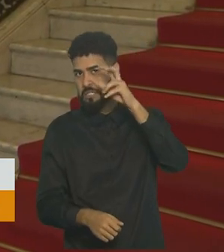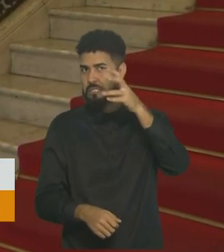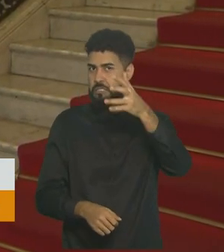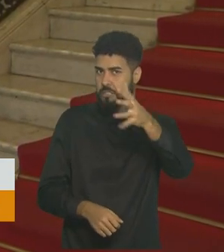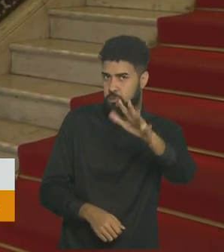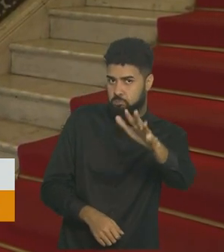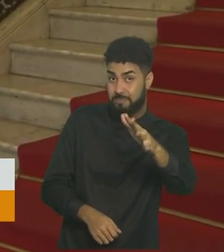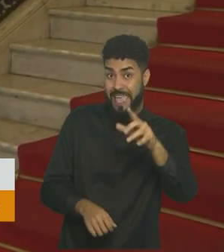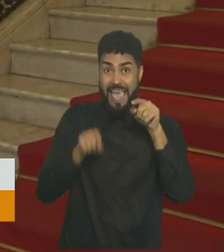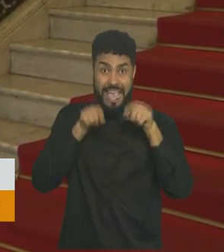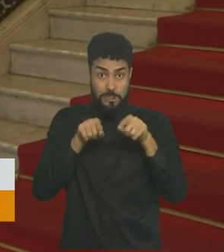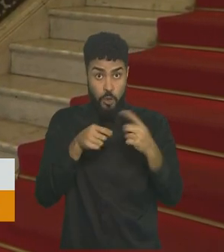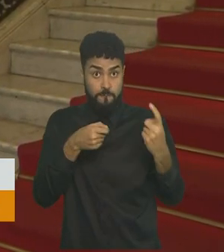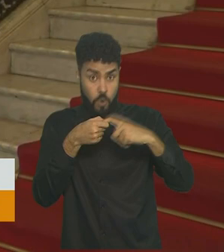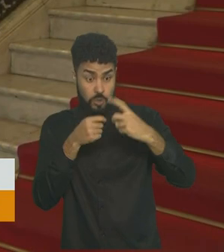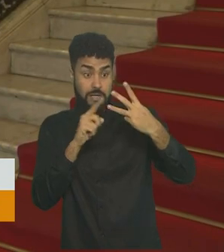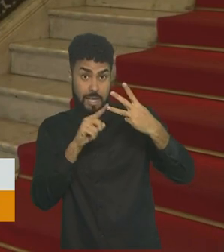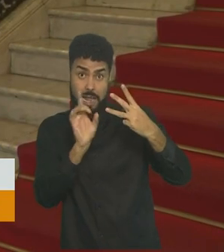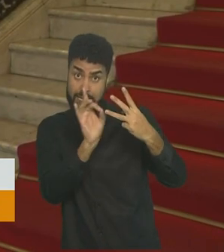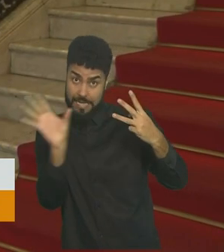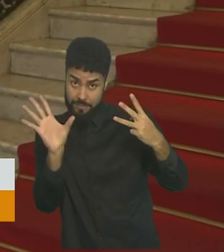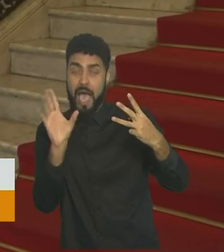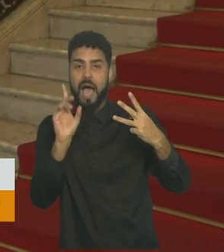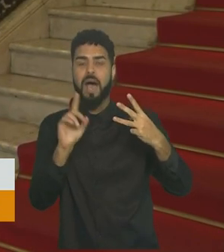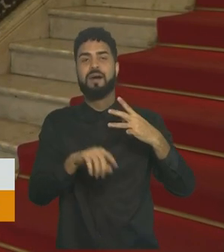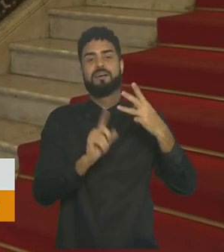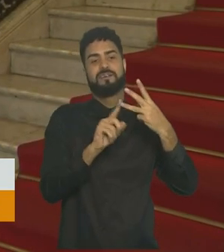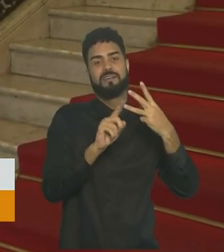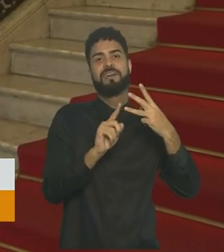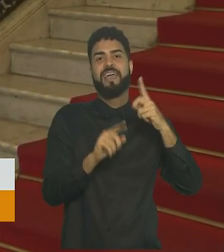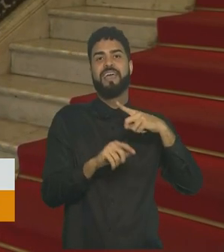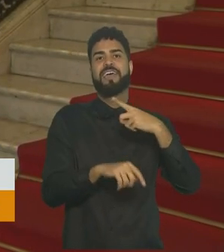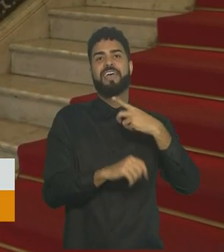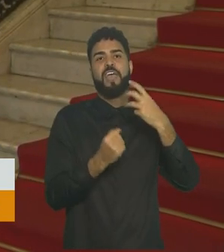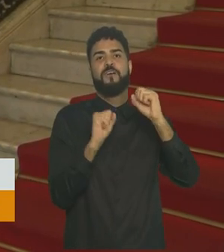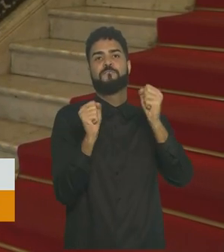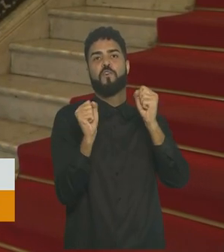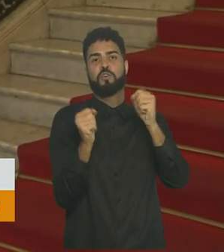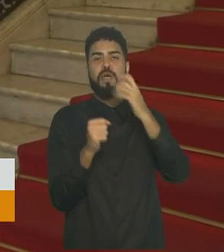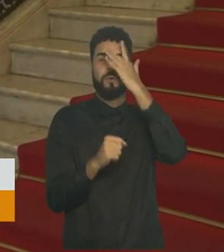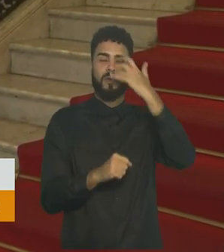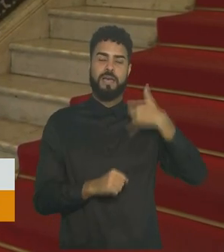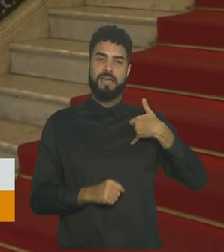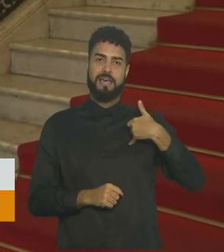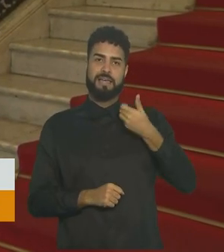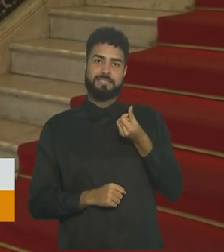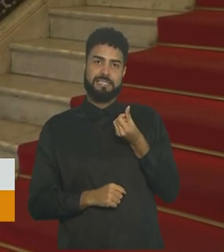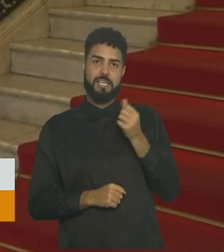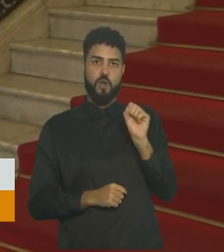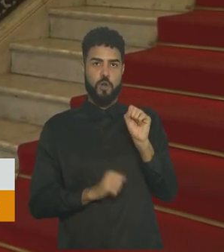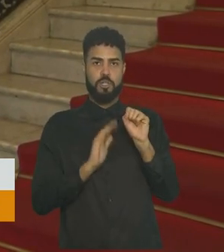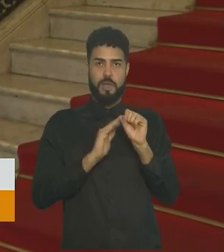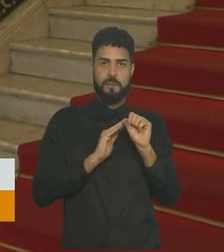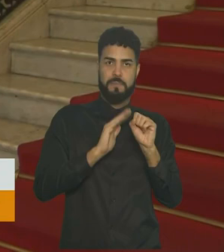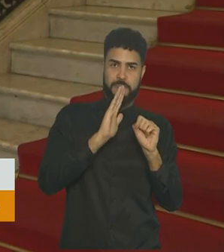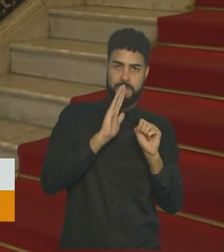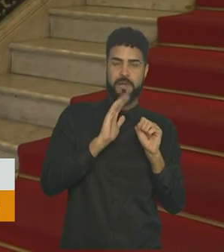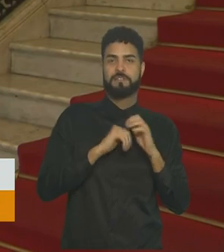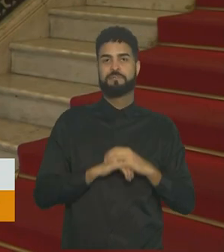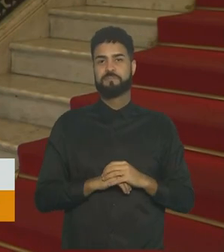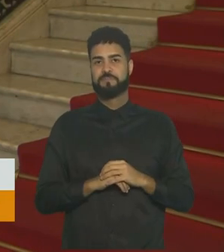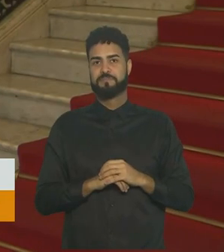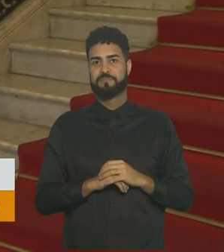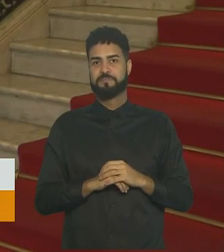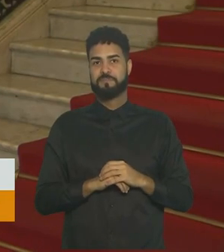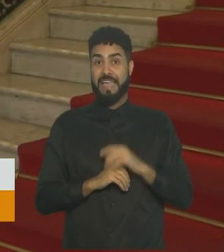-feira. Quando isso acontecer, será a vez de receber a terceira dose, que é aquela dose de reforço, idosos com 68 anos de idade ou